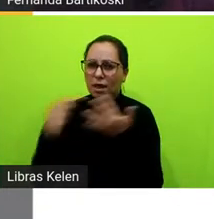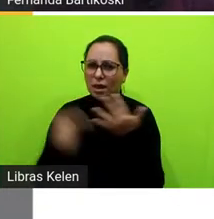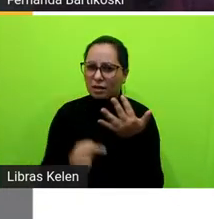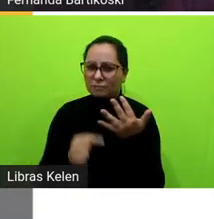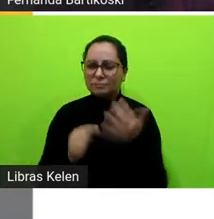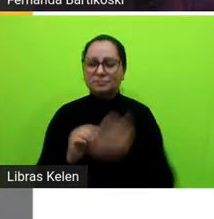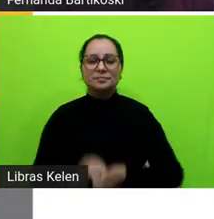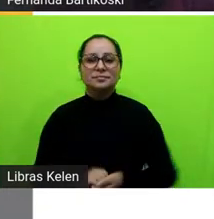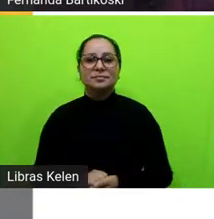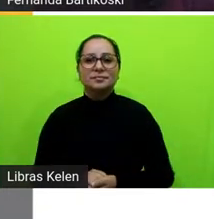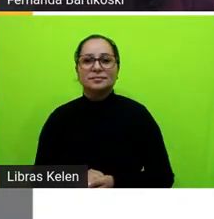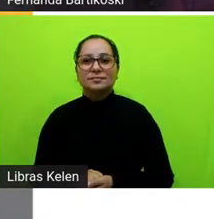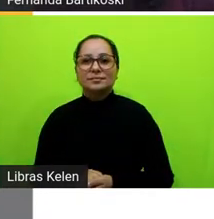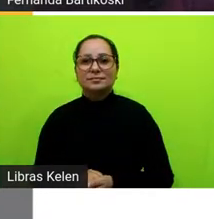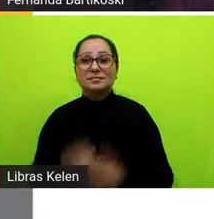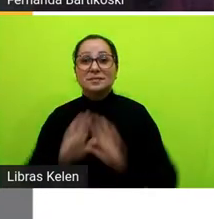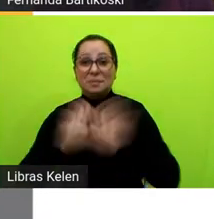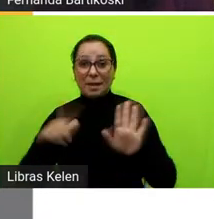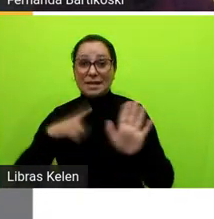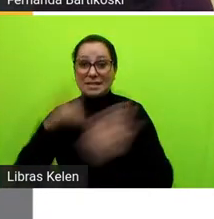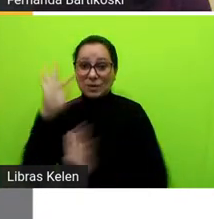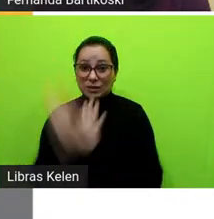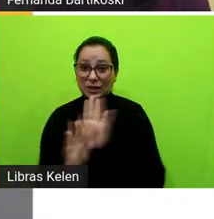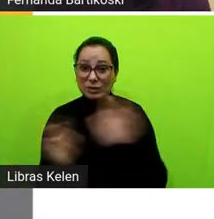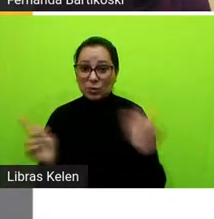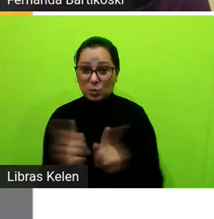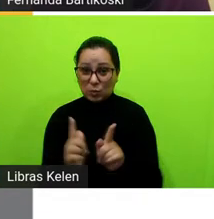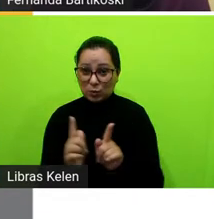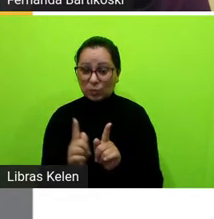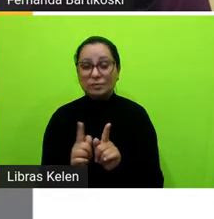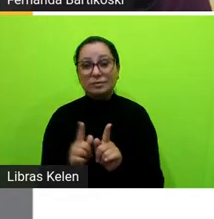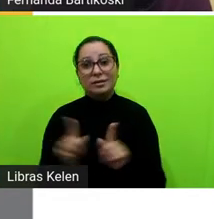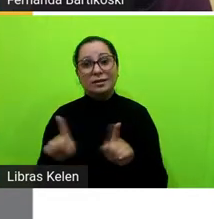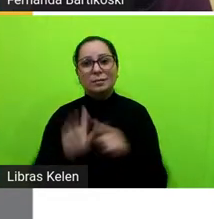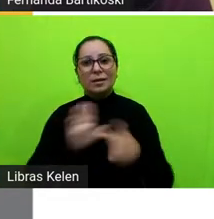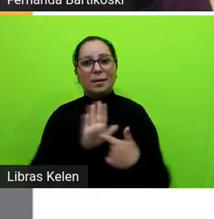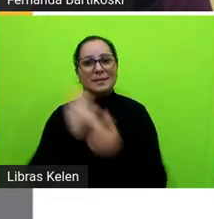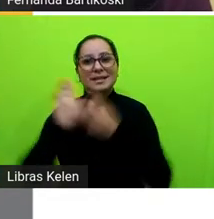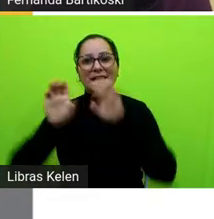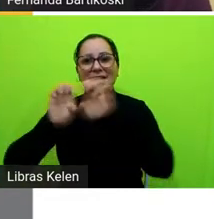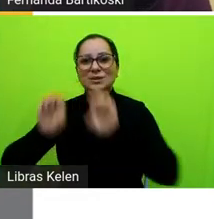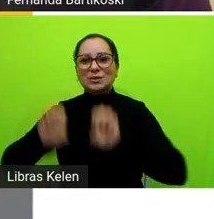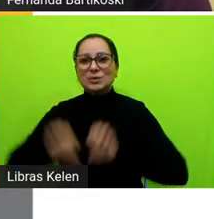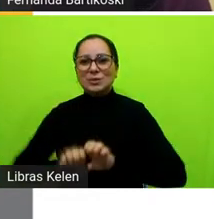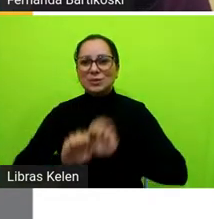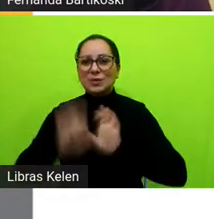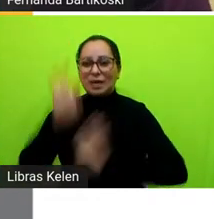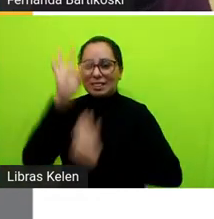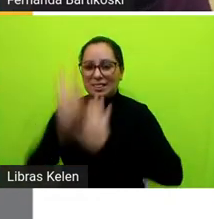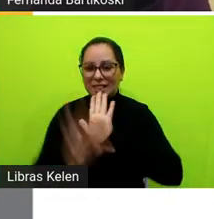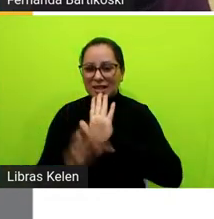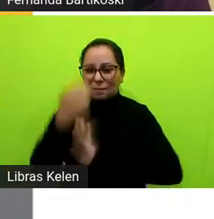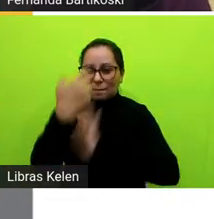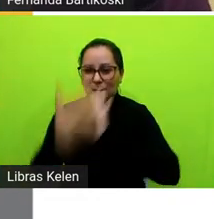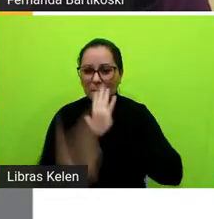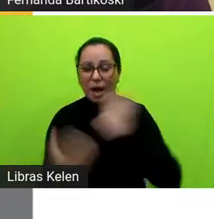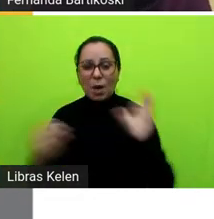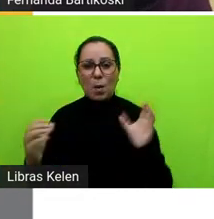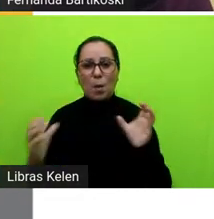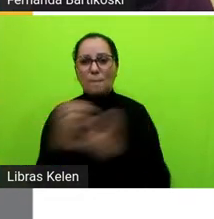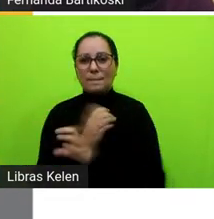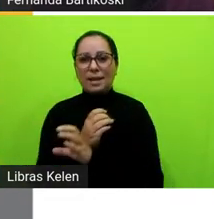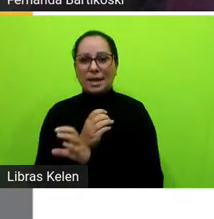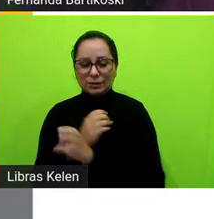mesmo sendo um texto curto né ele apresenta a estrutura narrativa completa né mais canônica